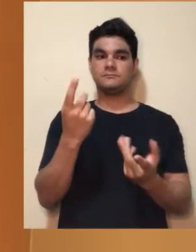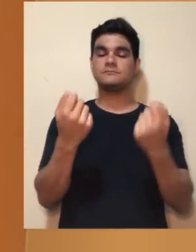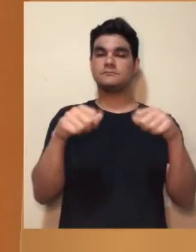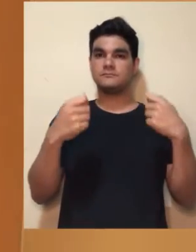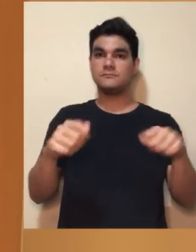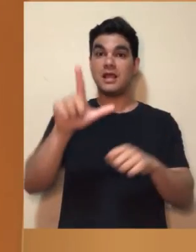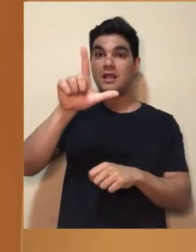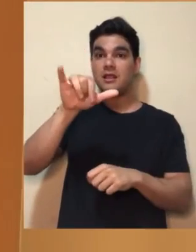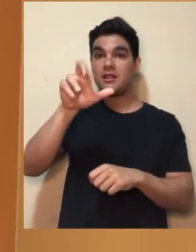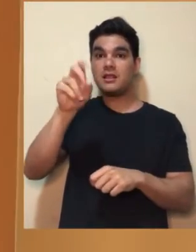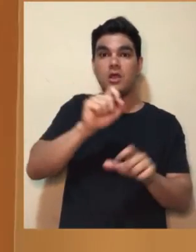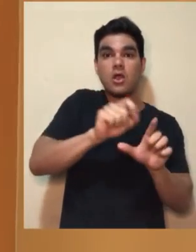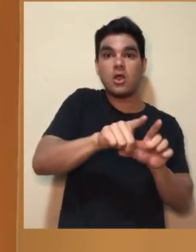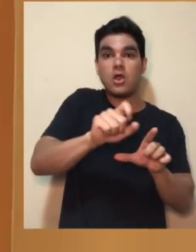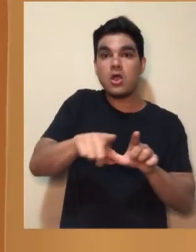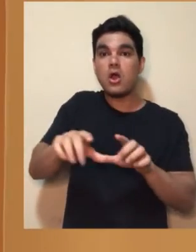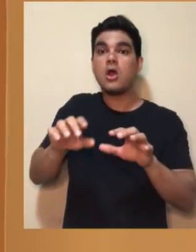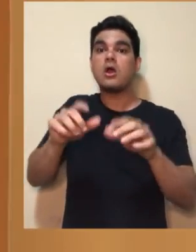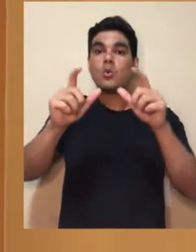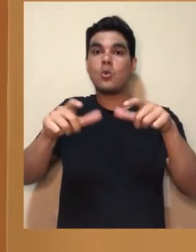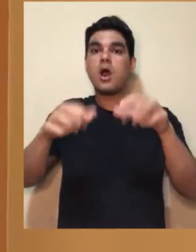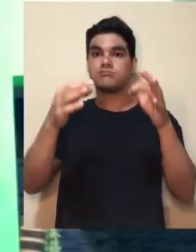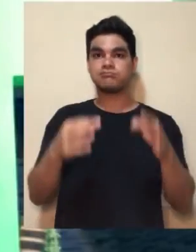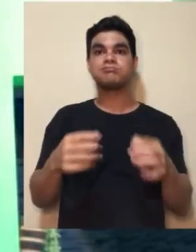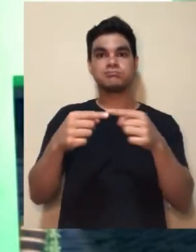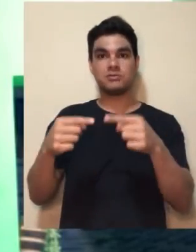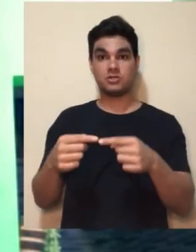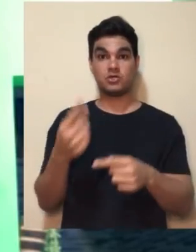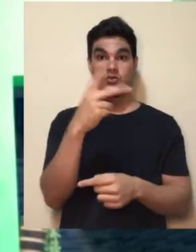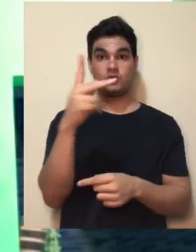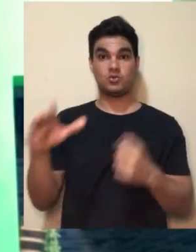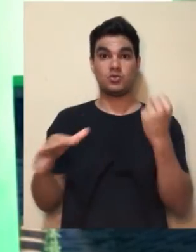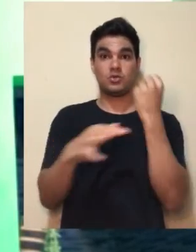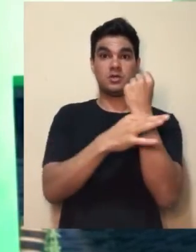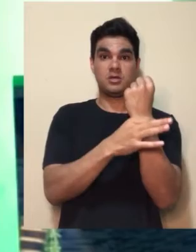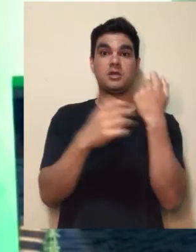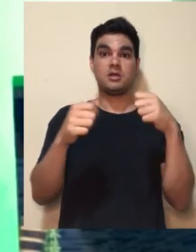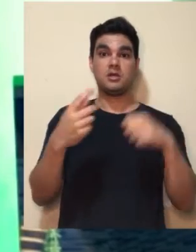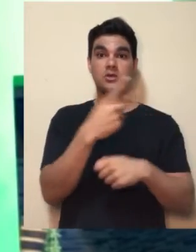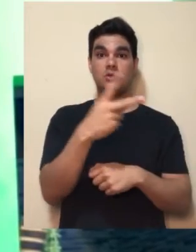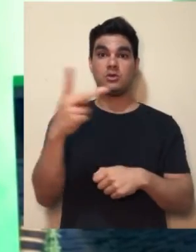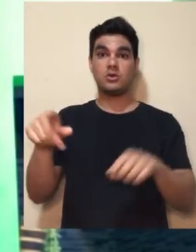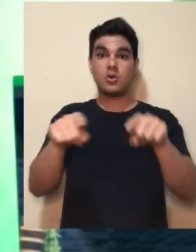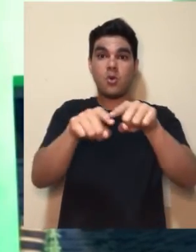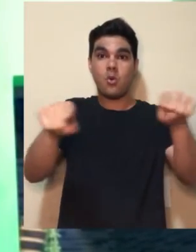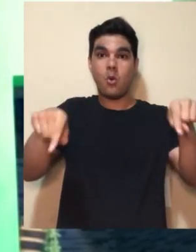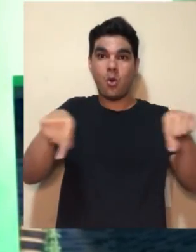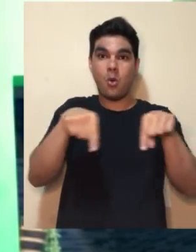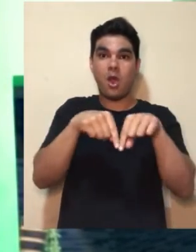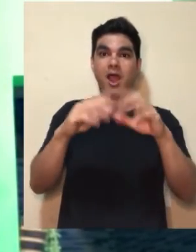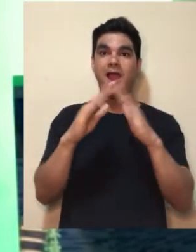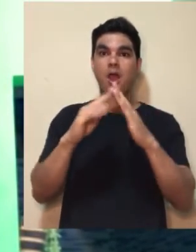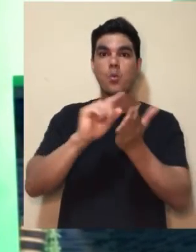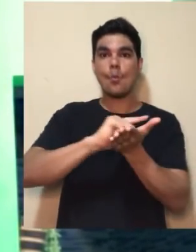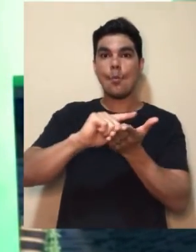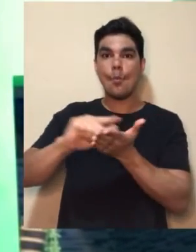Ao invés de queimar, prefiro o descarte correto do lixo doméstico. Recomendamos que, para sua segurança e sua saúde, mantenha sempre os seus